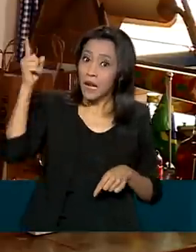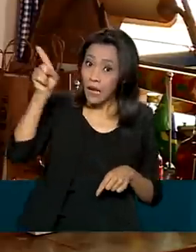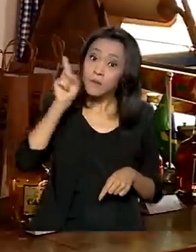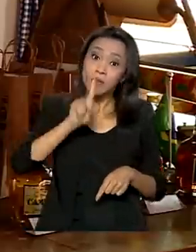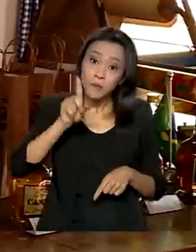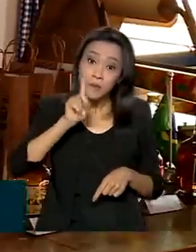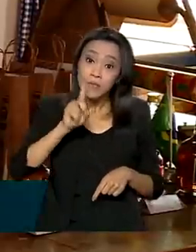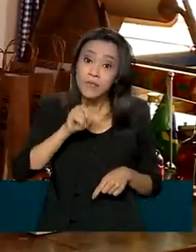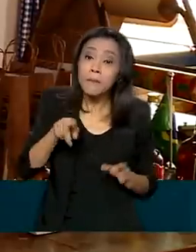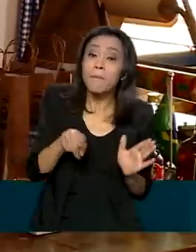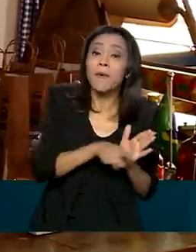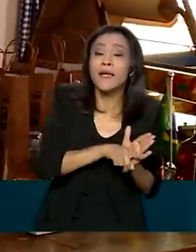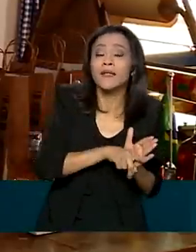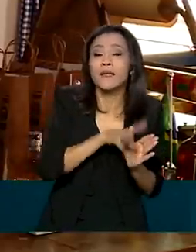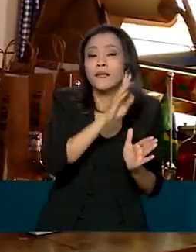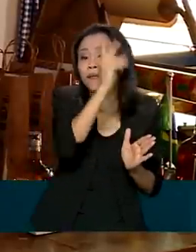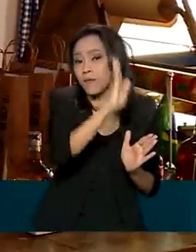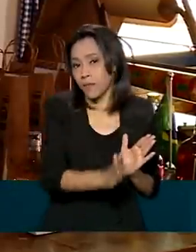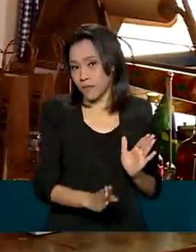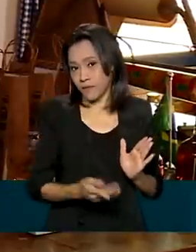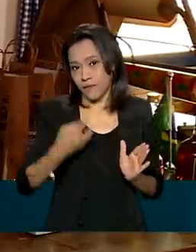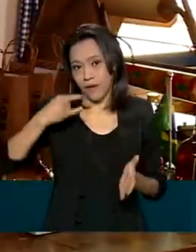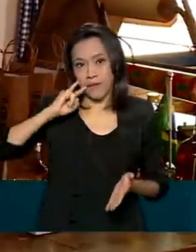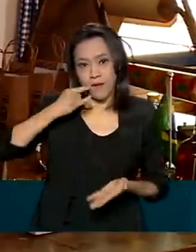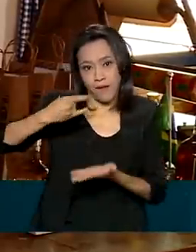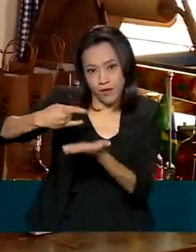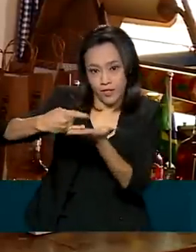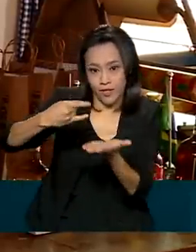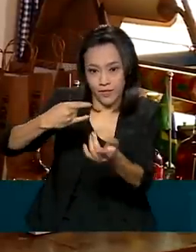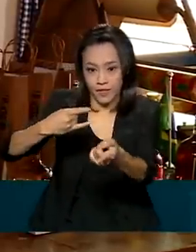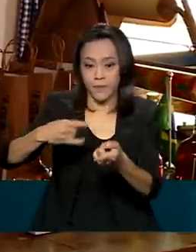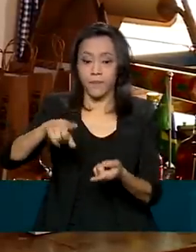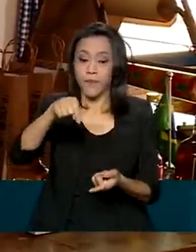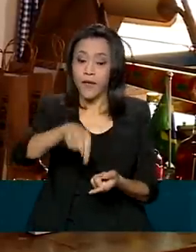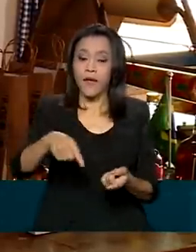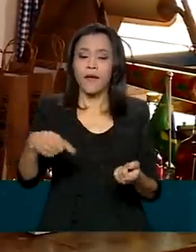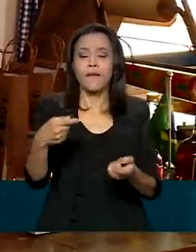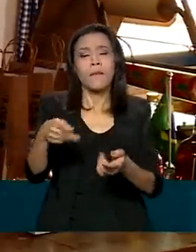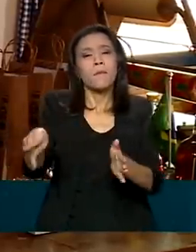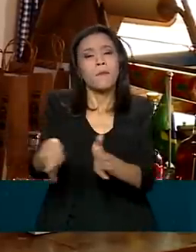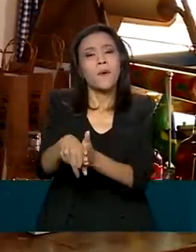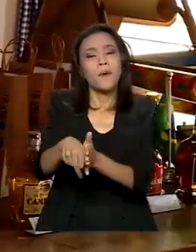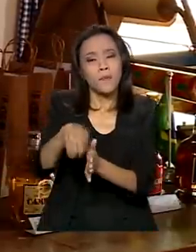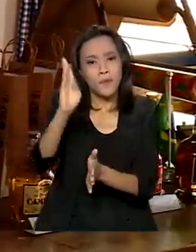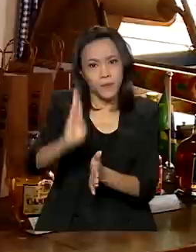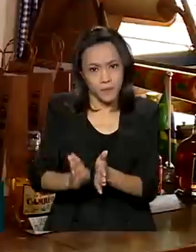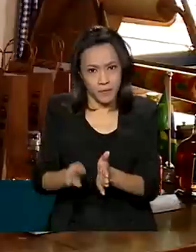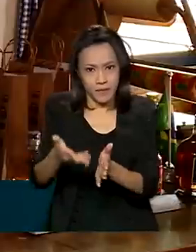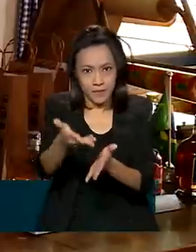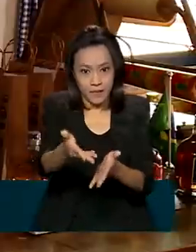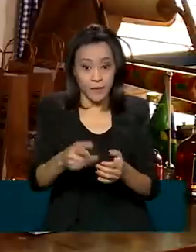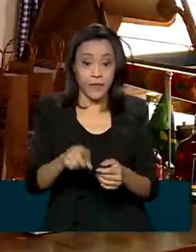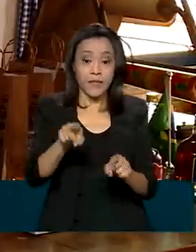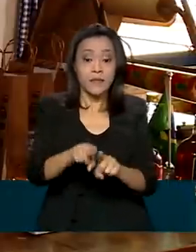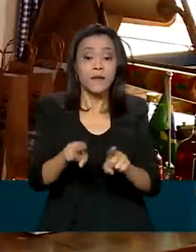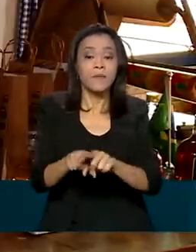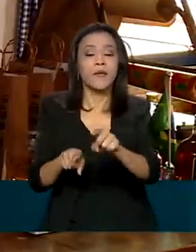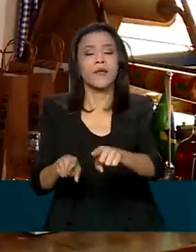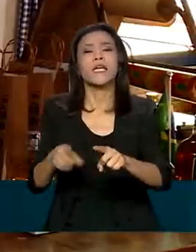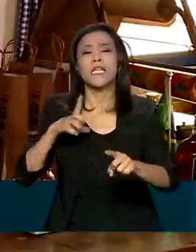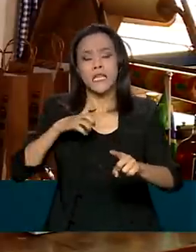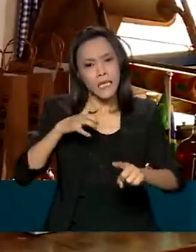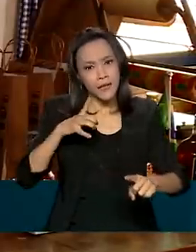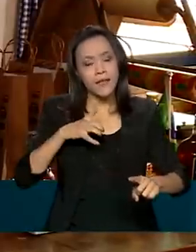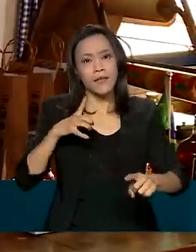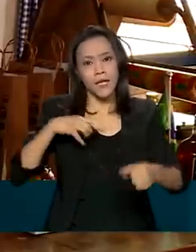cachaças como as feitas aqui são símbolos do Brasil, produtos tipo exportação e destaques em concursos